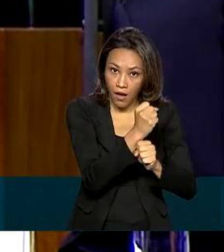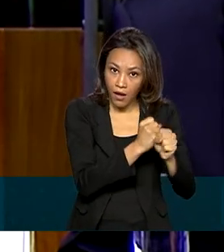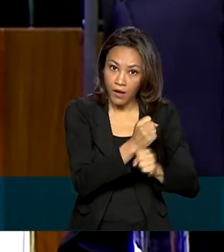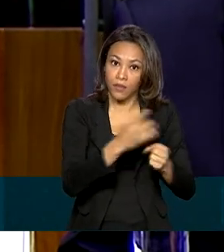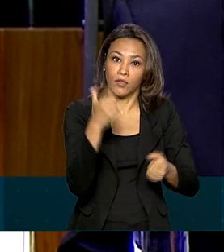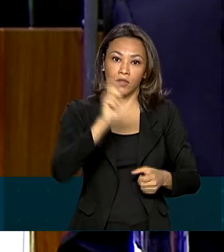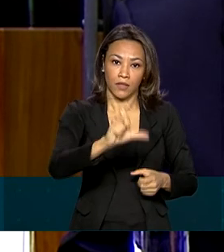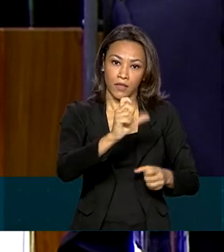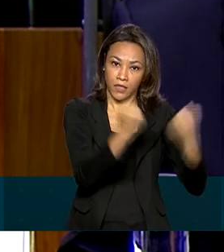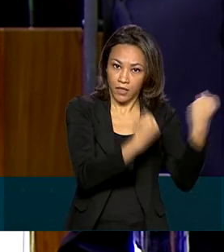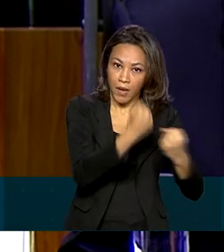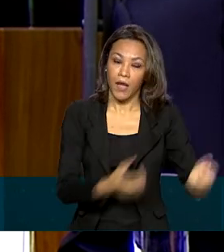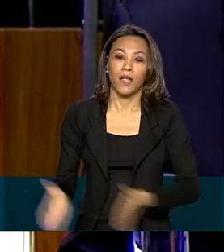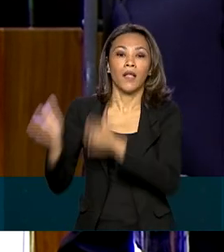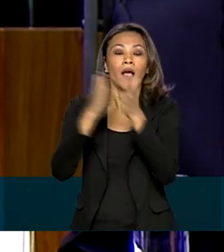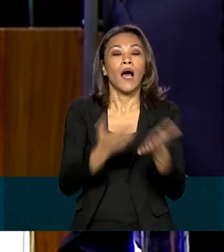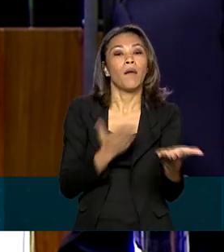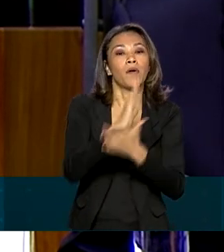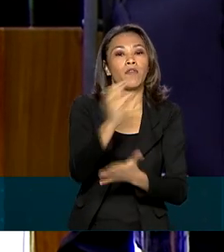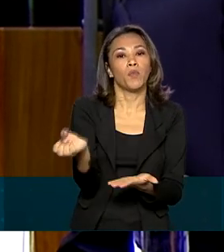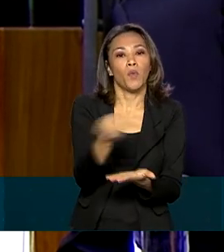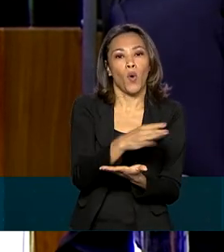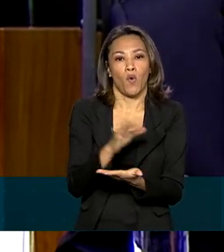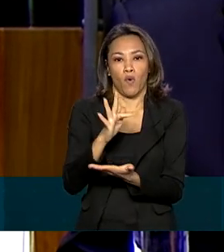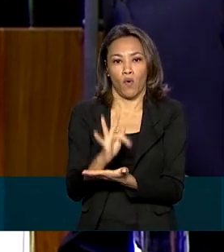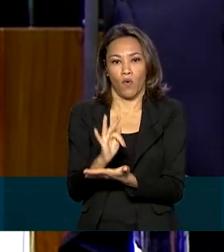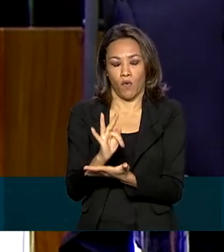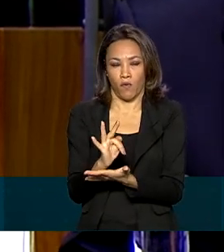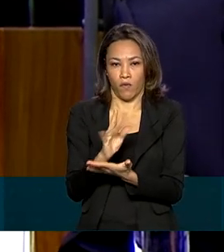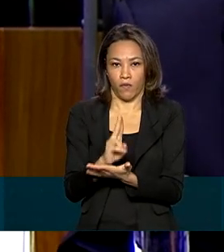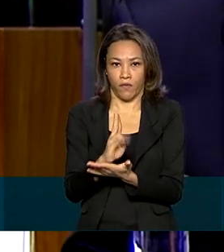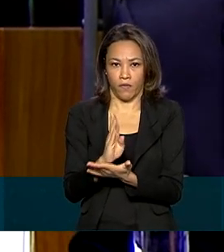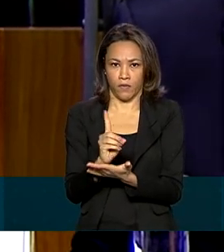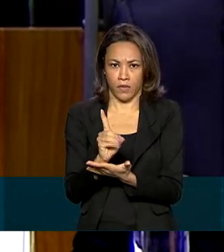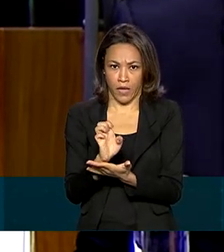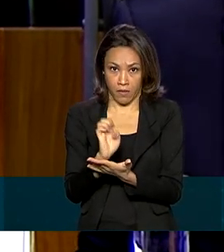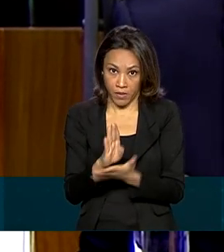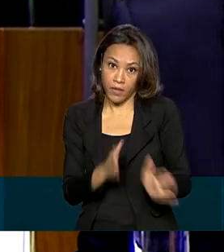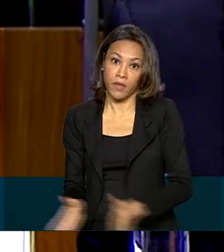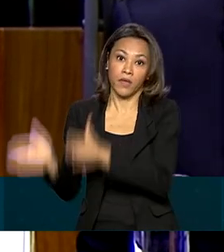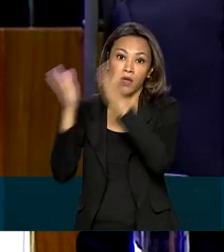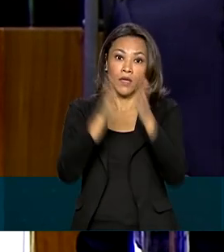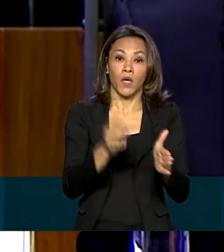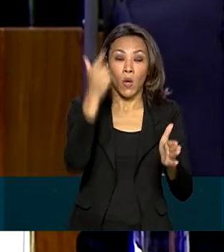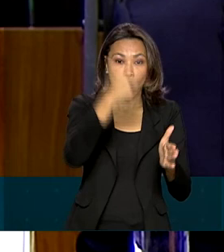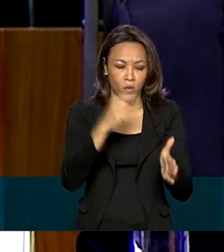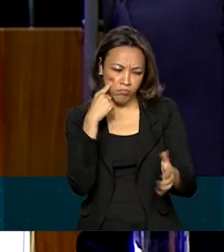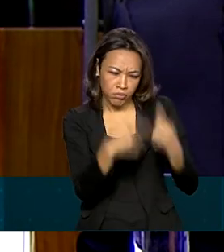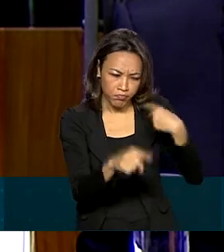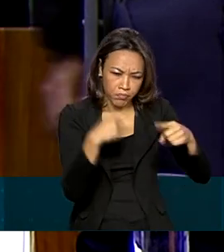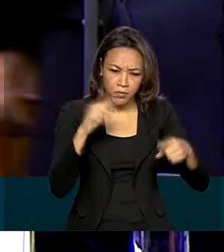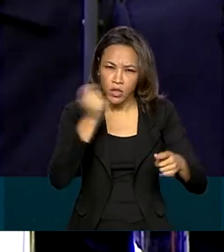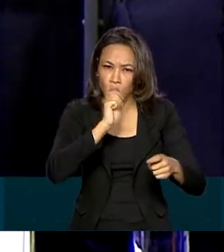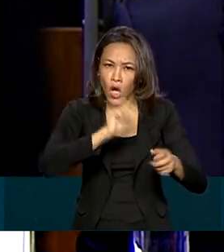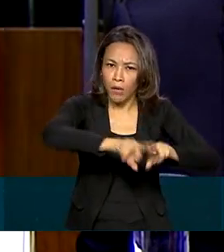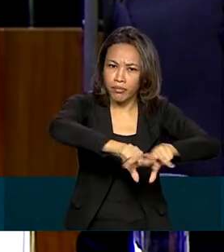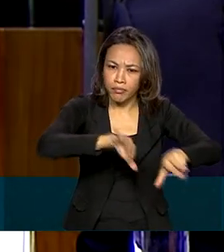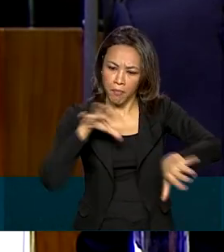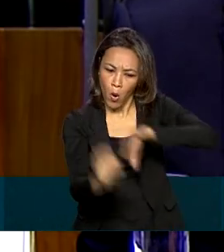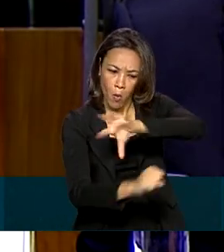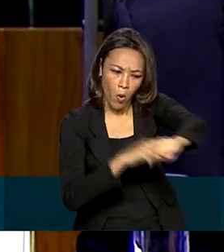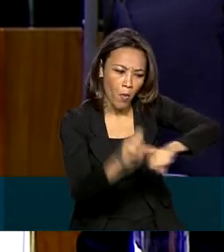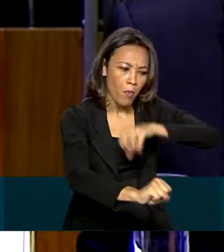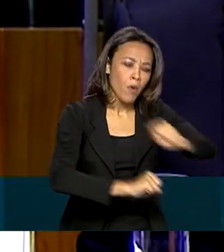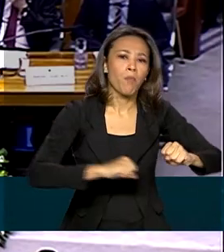novo Fundeb. Apreendemos quantitativos, recordes de substâncias, entorpecentes, ilícitas e milhões em